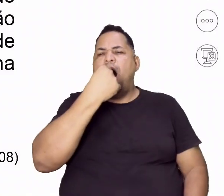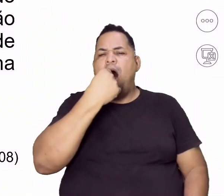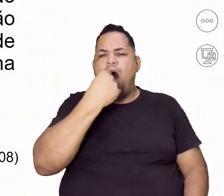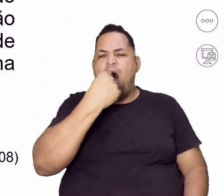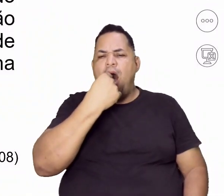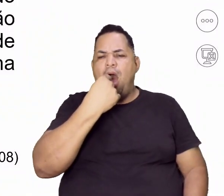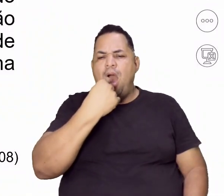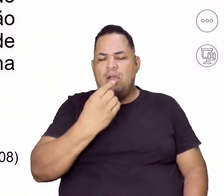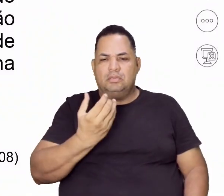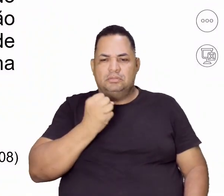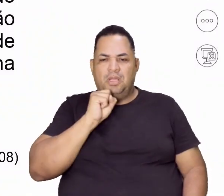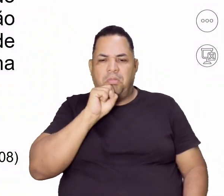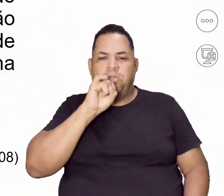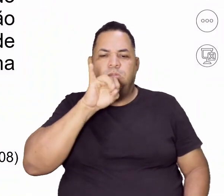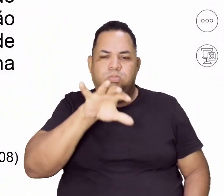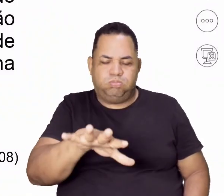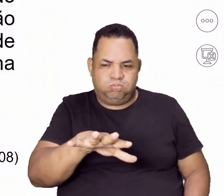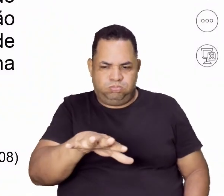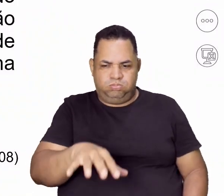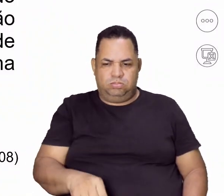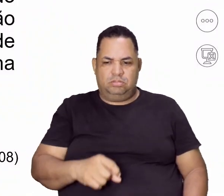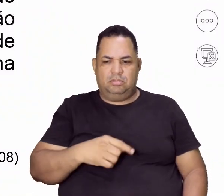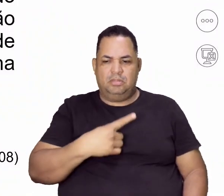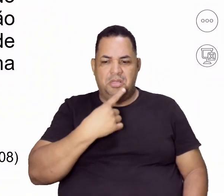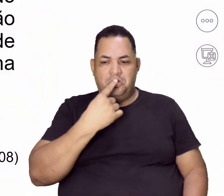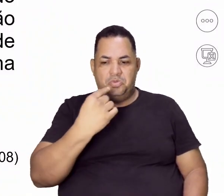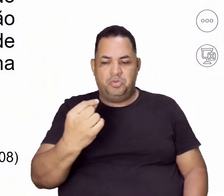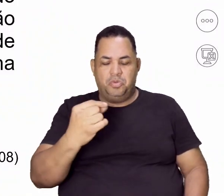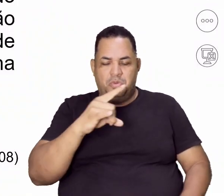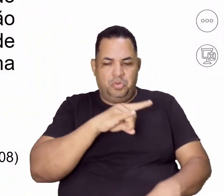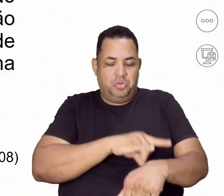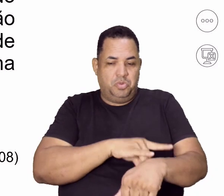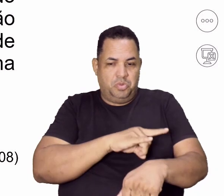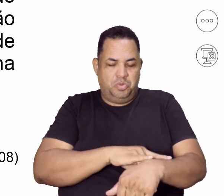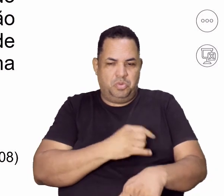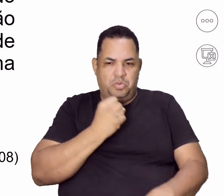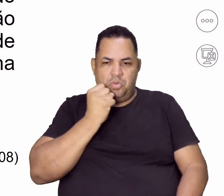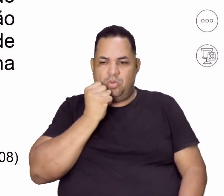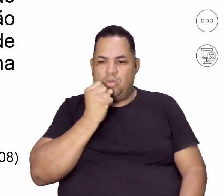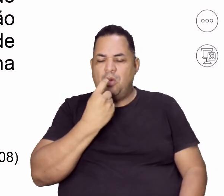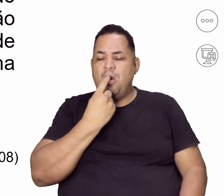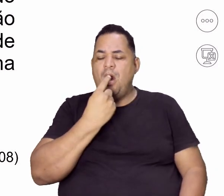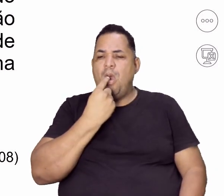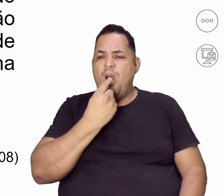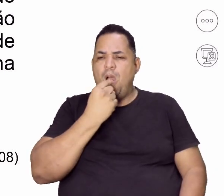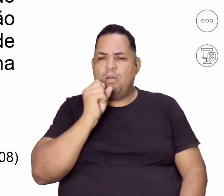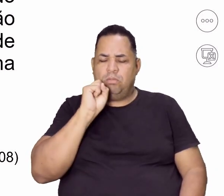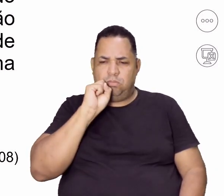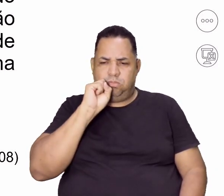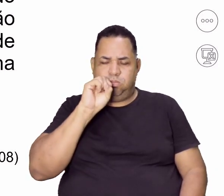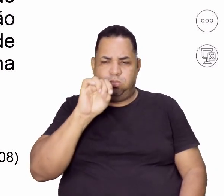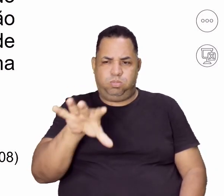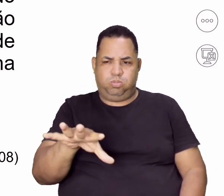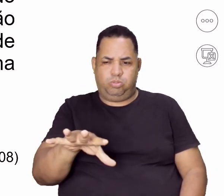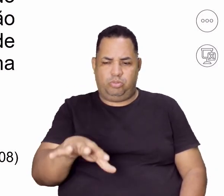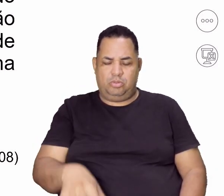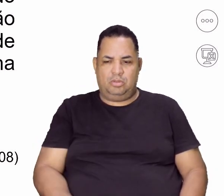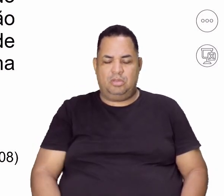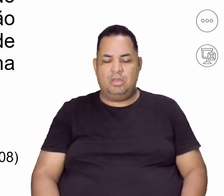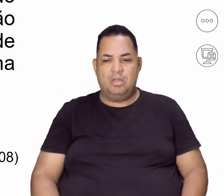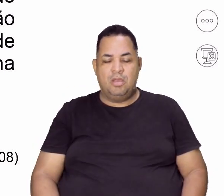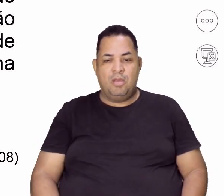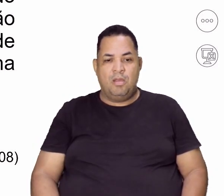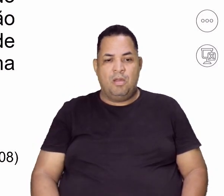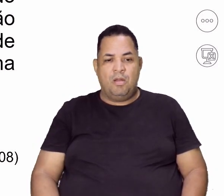Porém, ela corre pro banheiro pra, por conta da culpa, né? Pra expelir esse alimento.